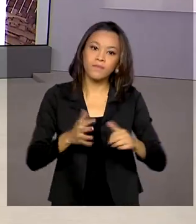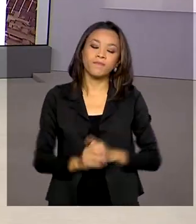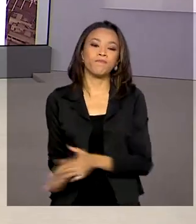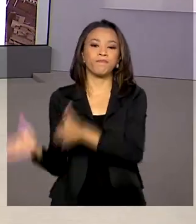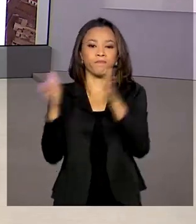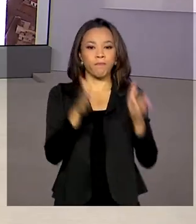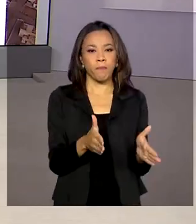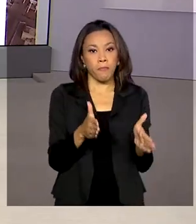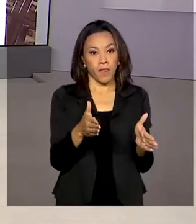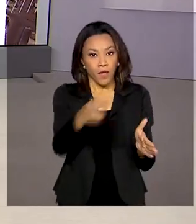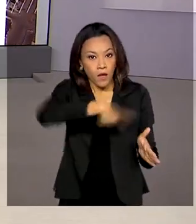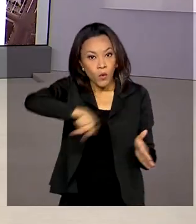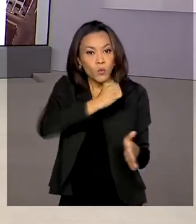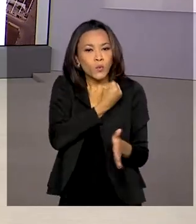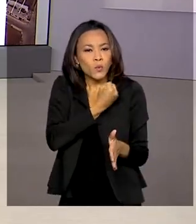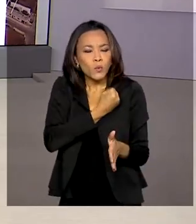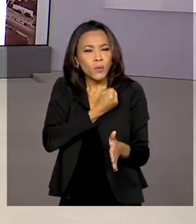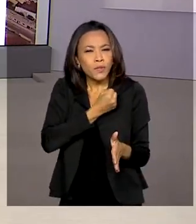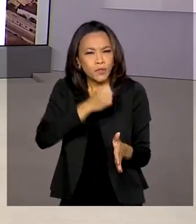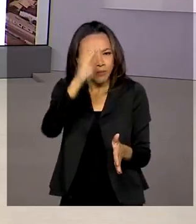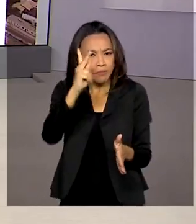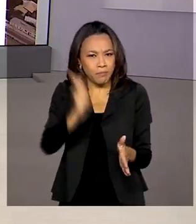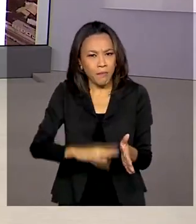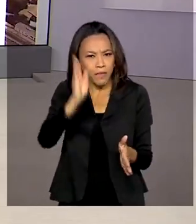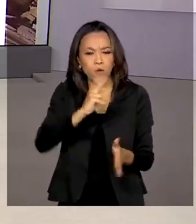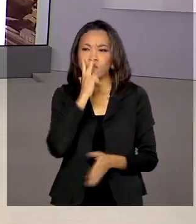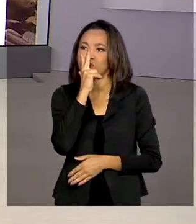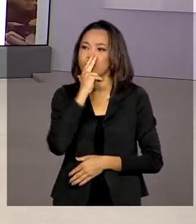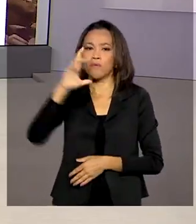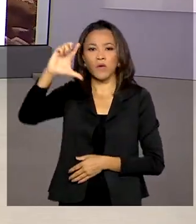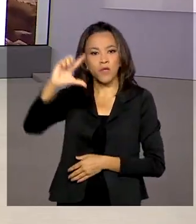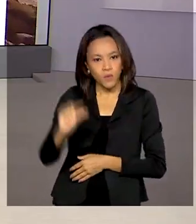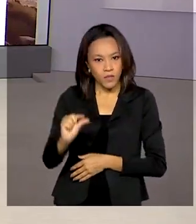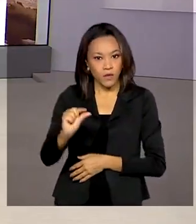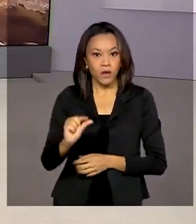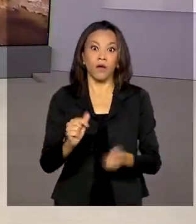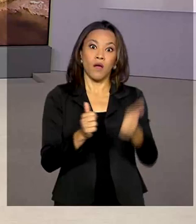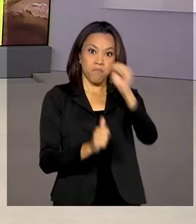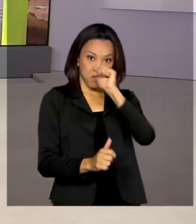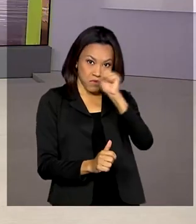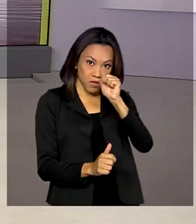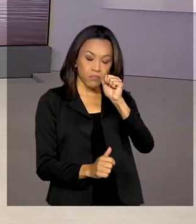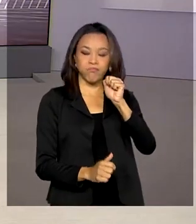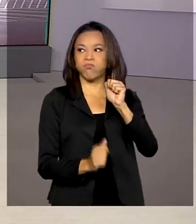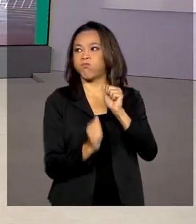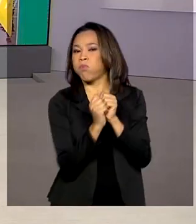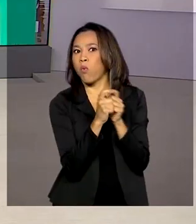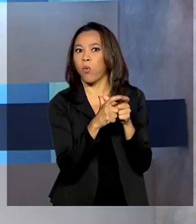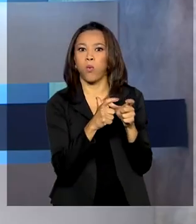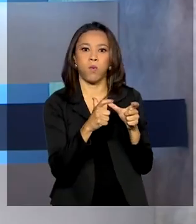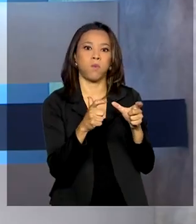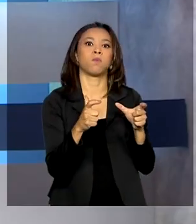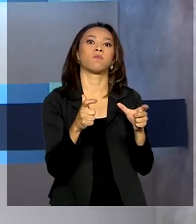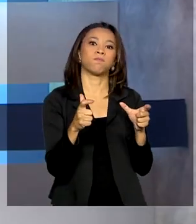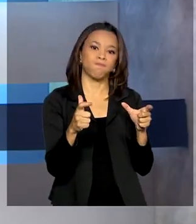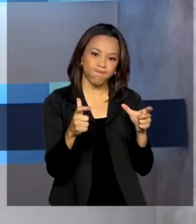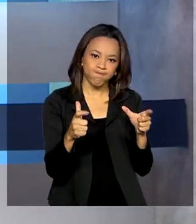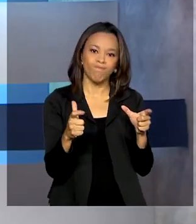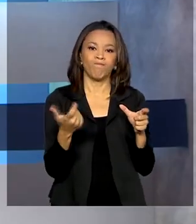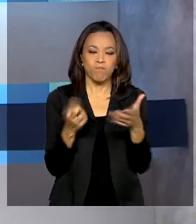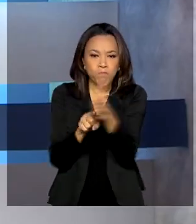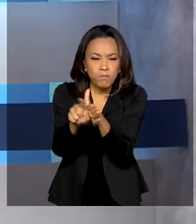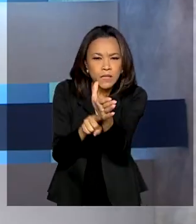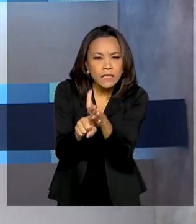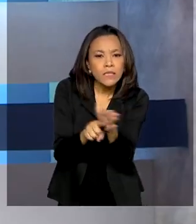O número de brasileiros que fumam caiu. Por outro lado, o consumo de bebidas alcoólicas aumentou. Uma pesquisa